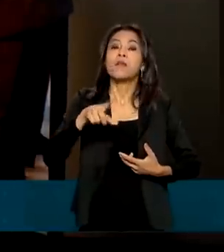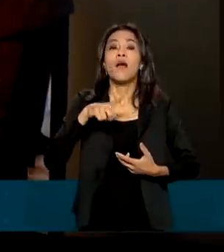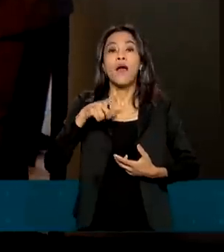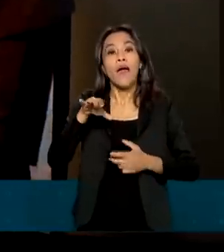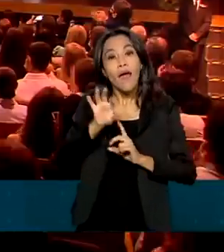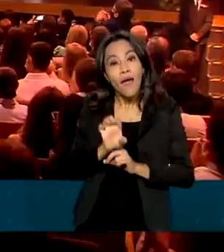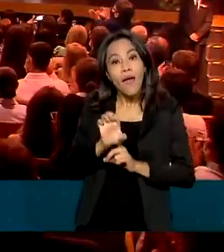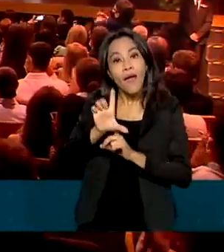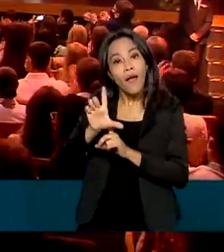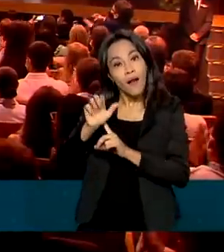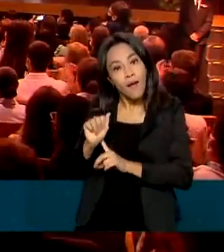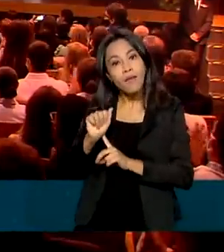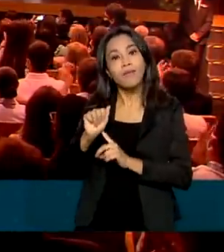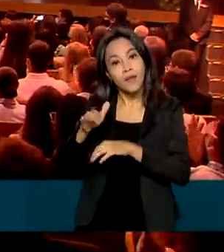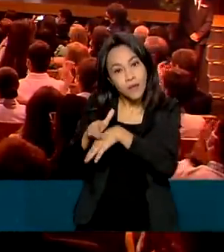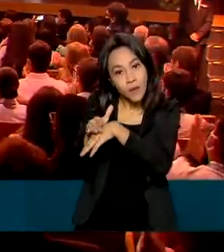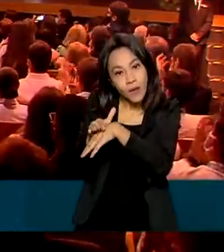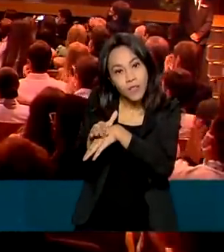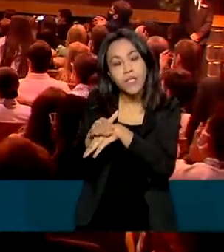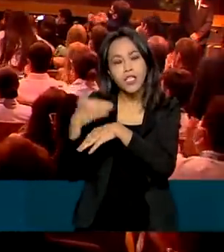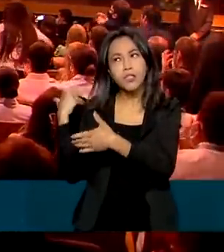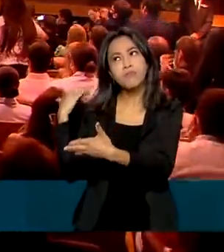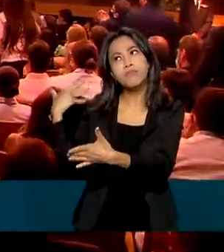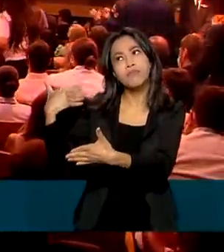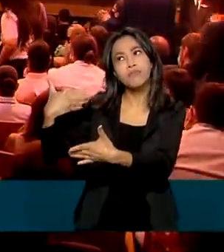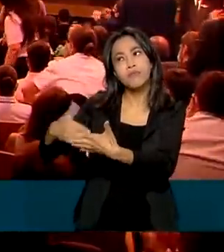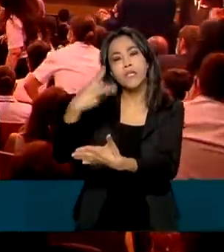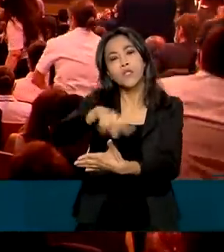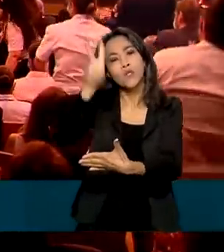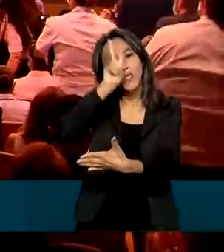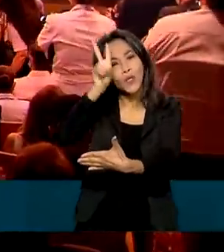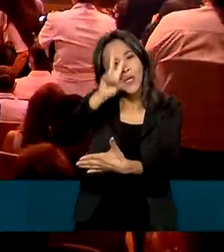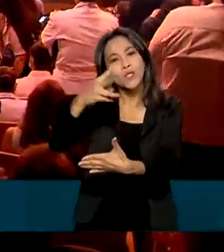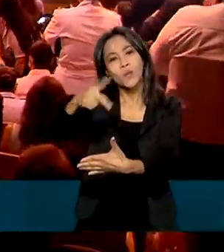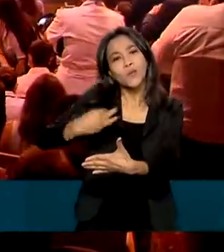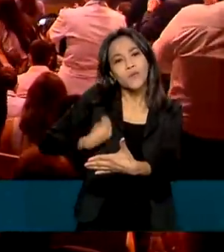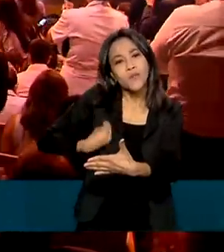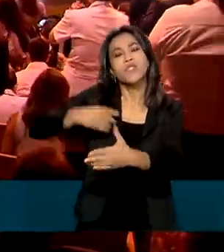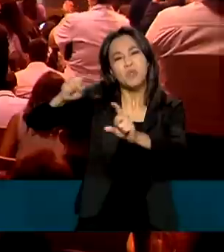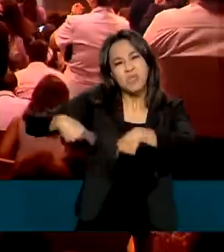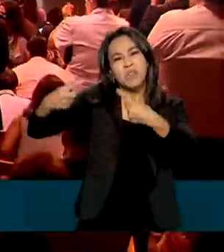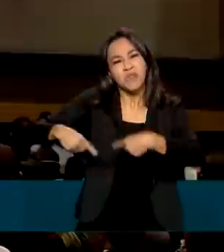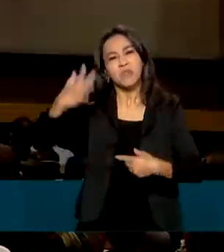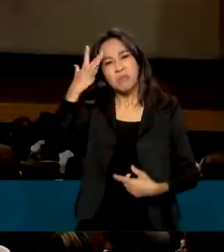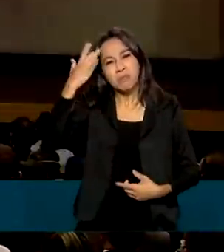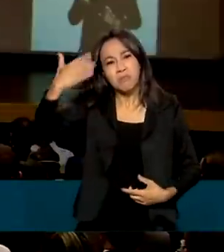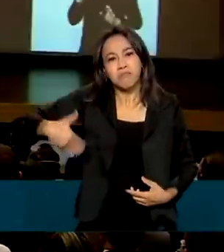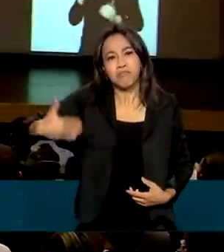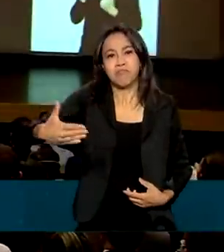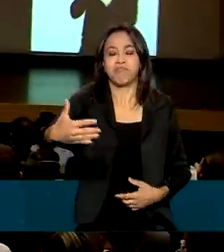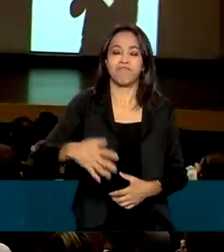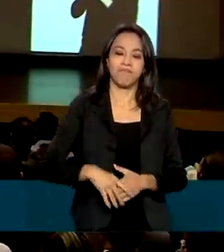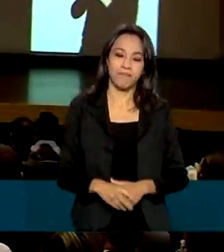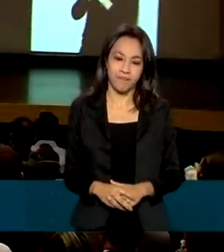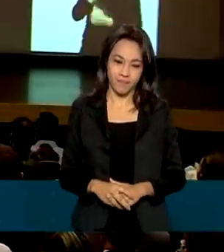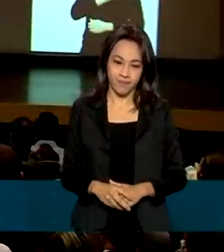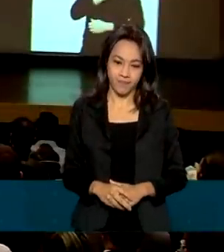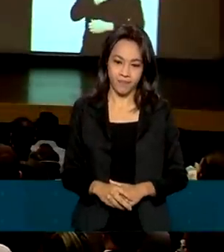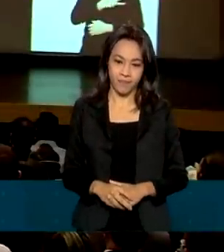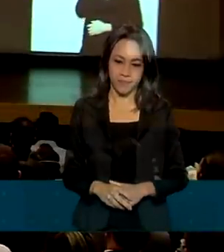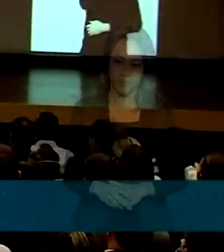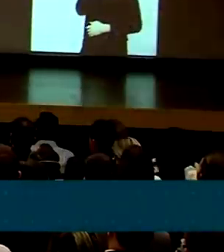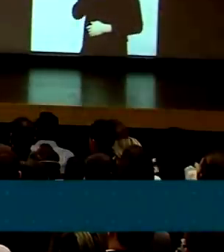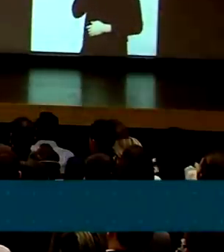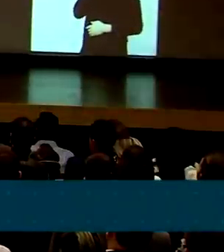sigla Ela, contou um pouco de sua trajetória e falou sobre os desafios que enfrenta no dia a dia. Eu assessoro ao amigo general